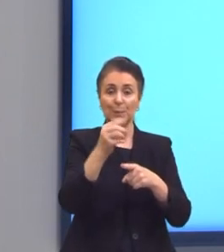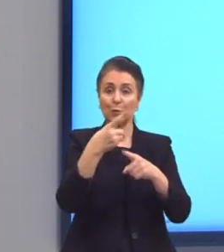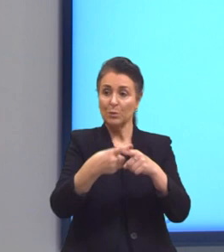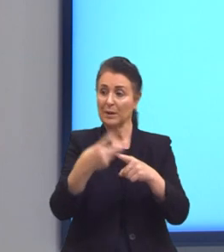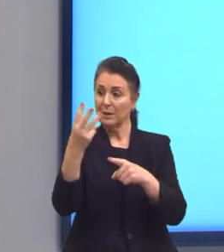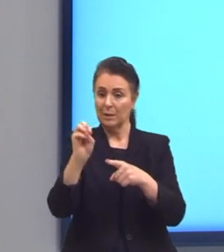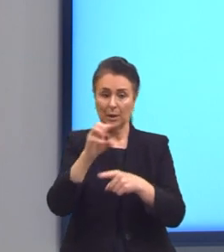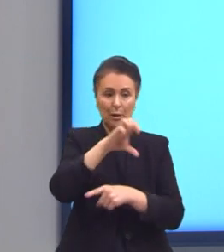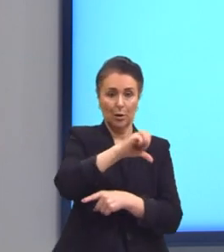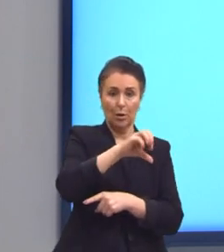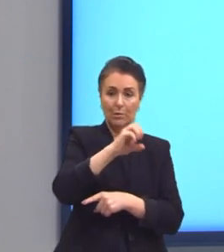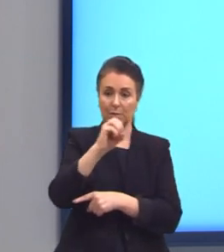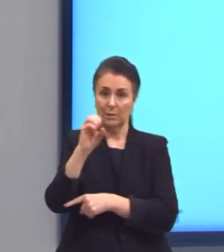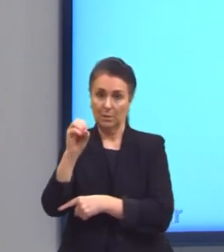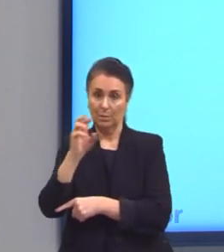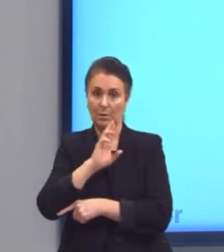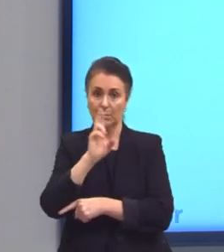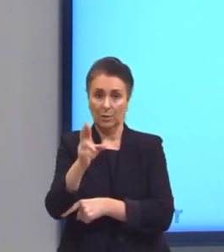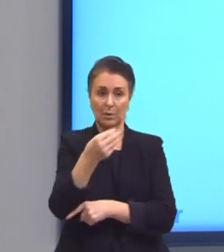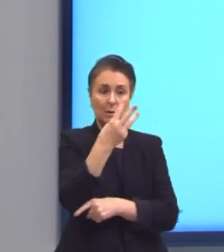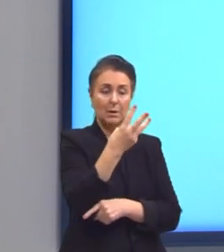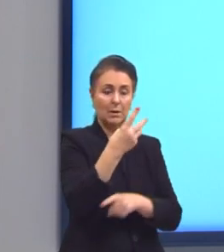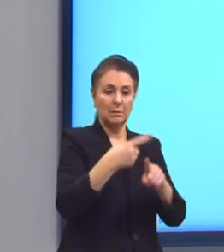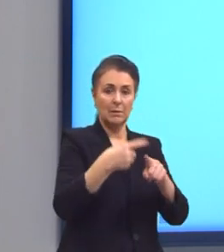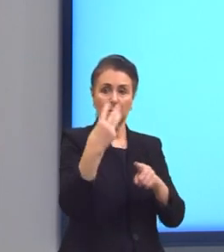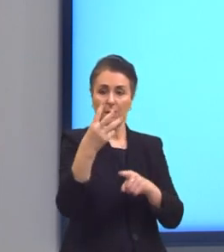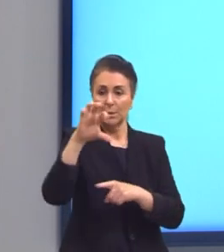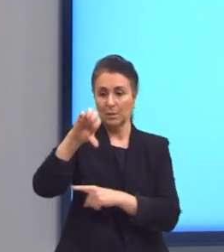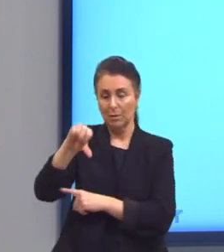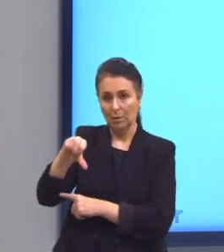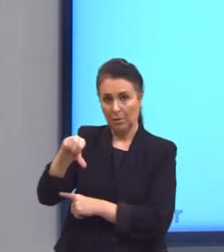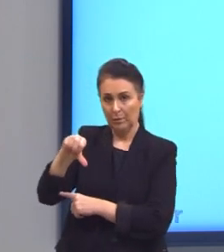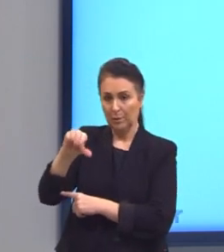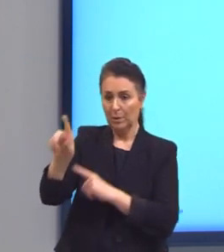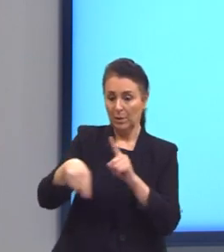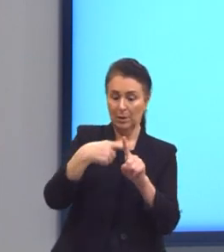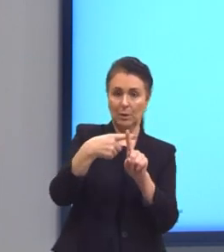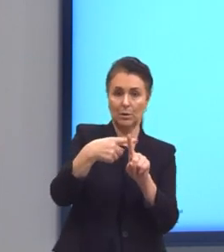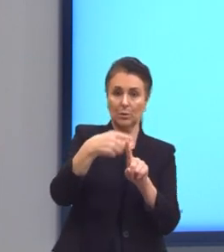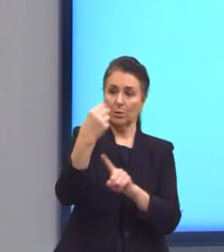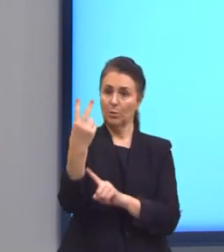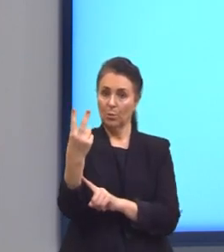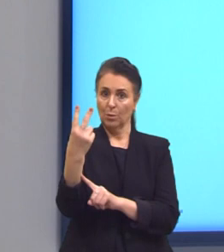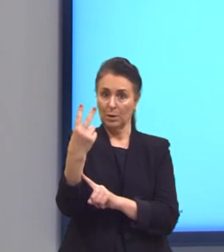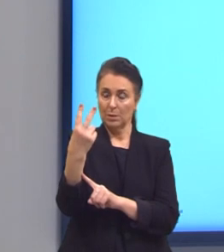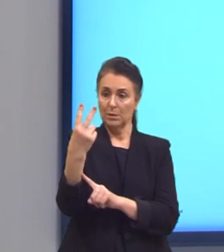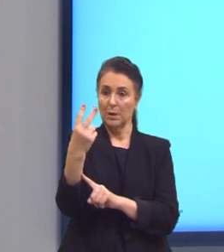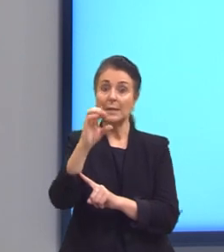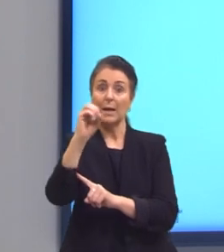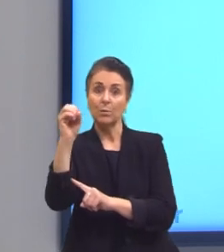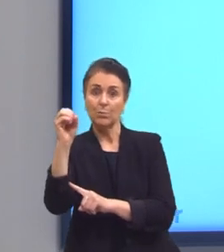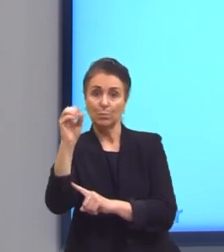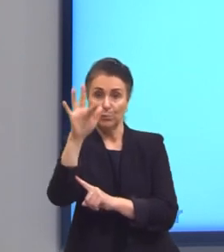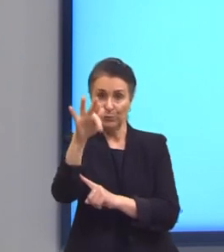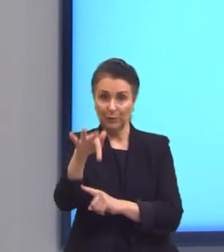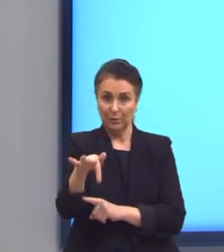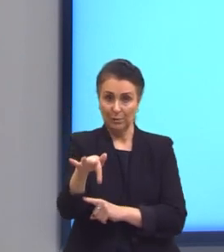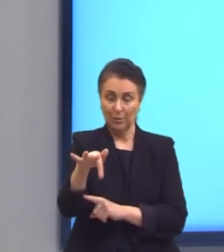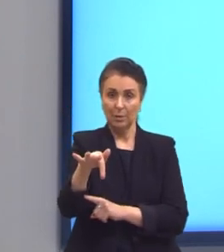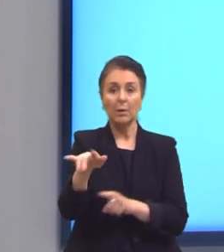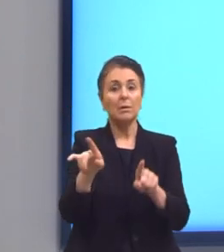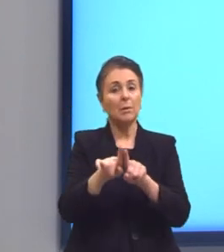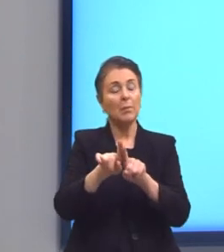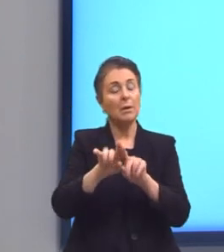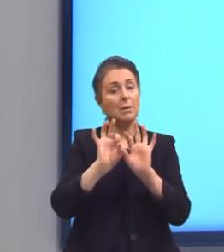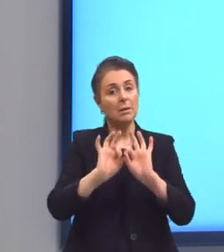900. Ou, né, 3 vezes 3 dá 9 e adiciona dois zeros ao final. Então, bem mais simples